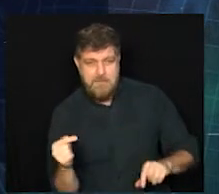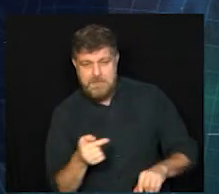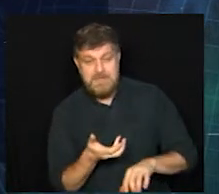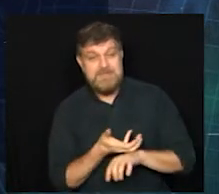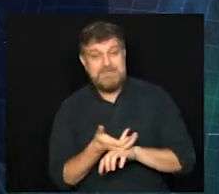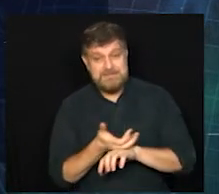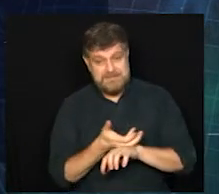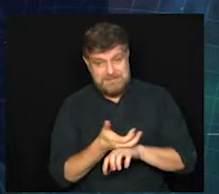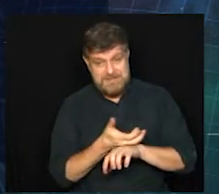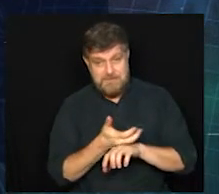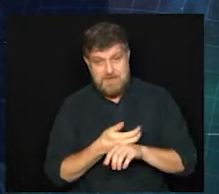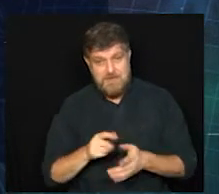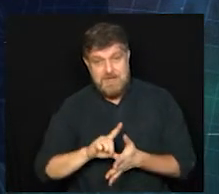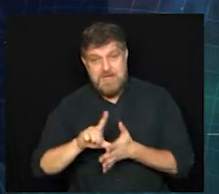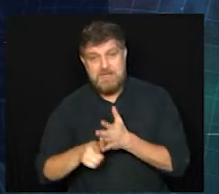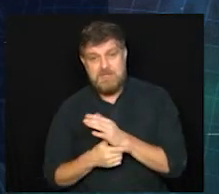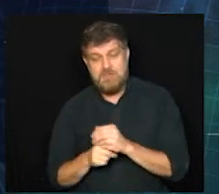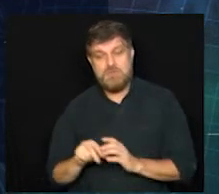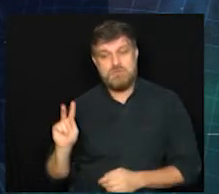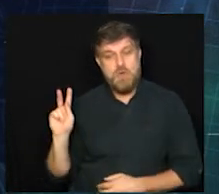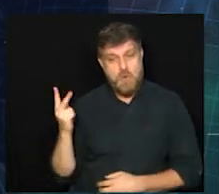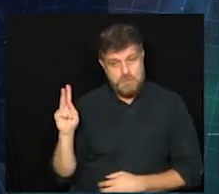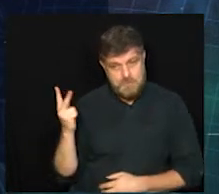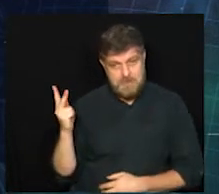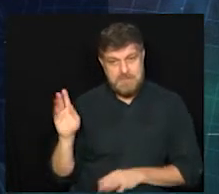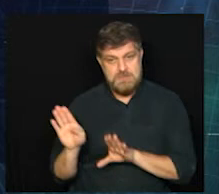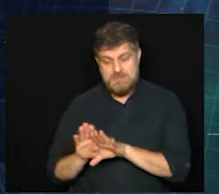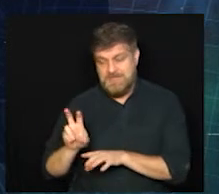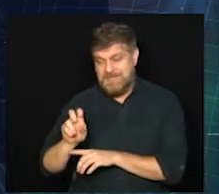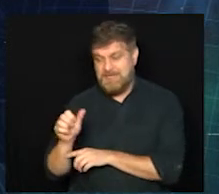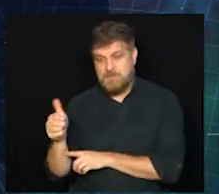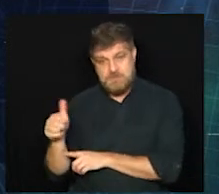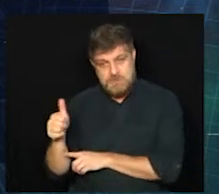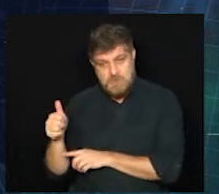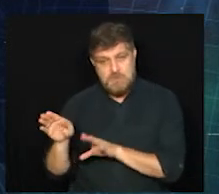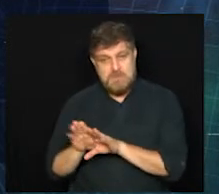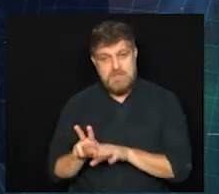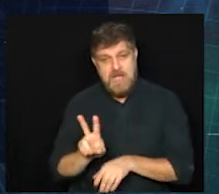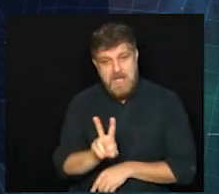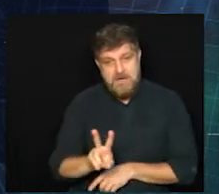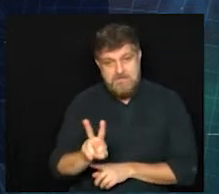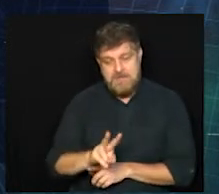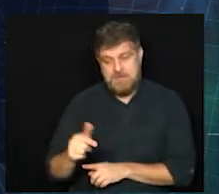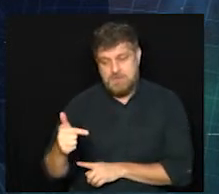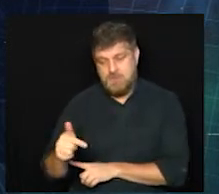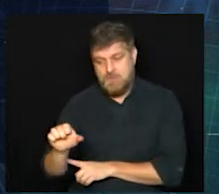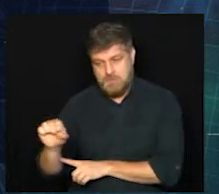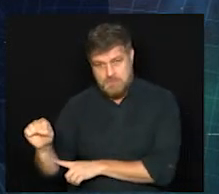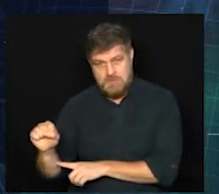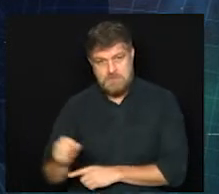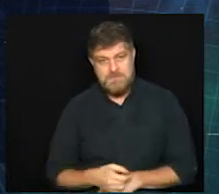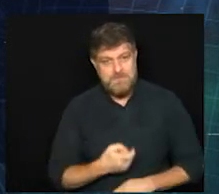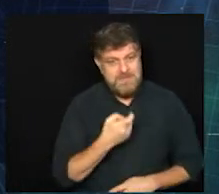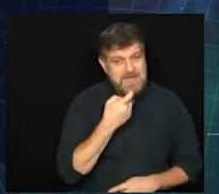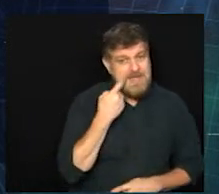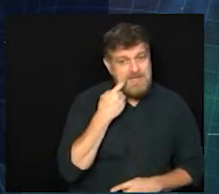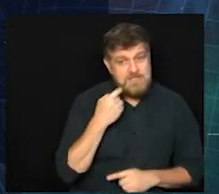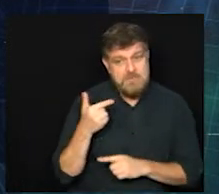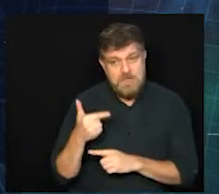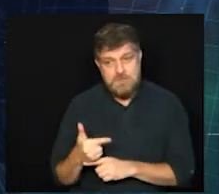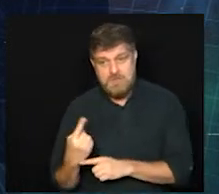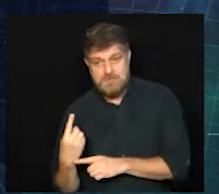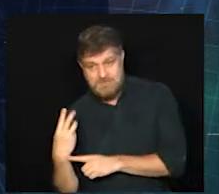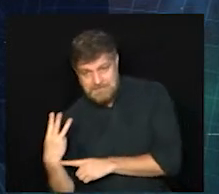Oeste, 519. Oitolândia, 511. Valinhos, 288. Itatiba, 213.